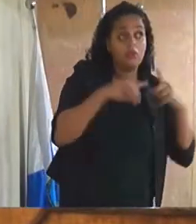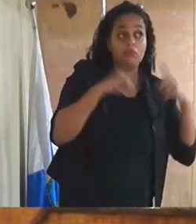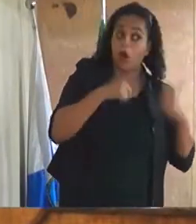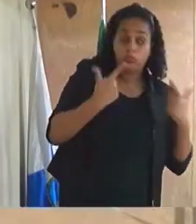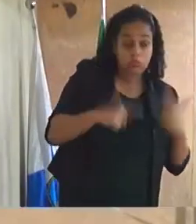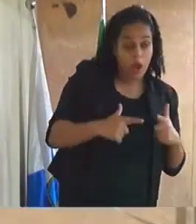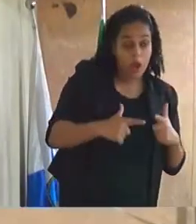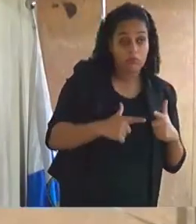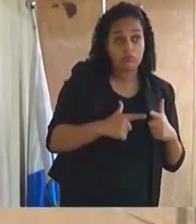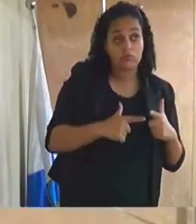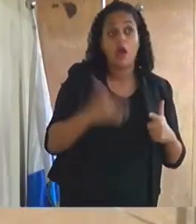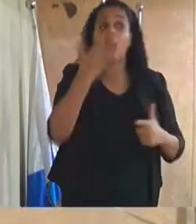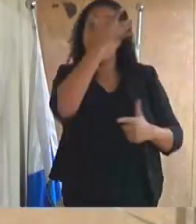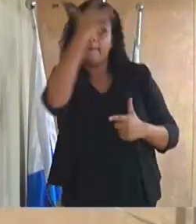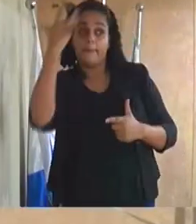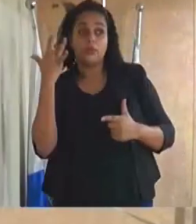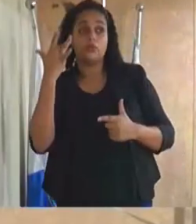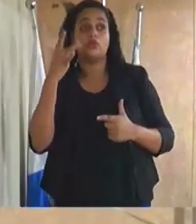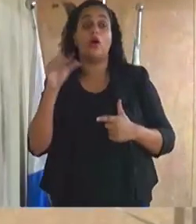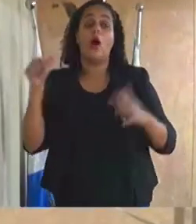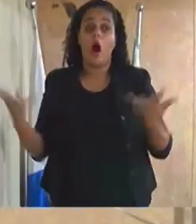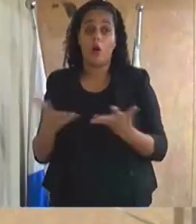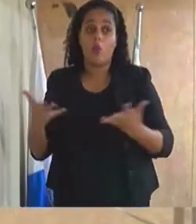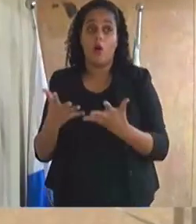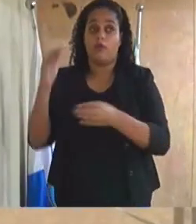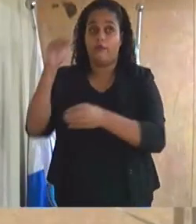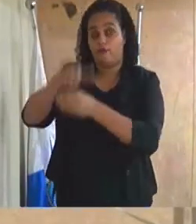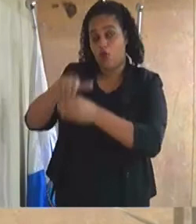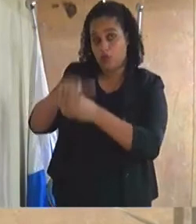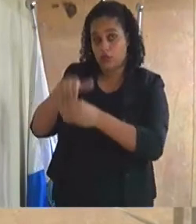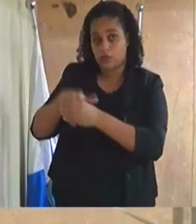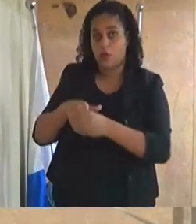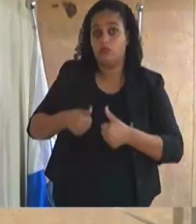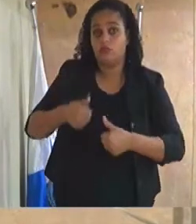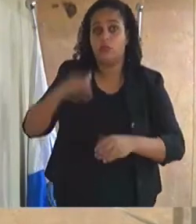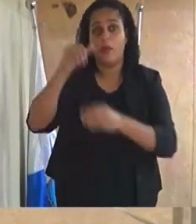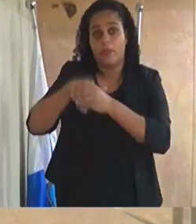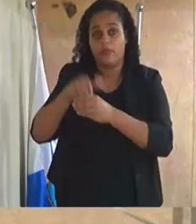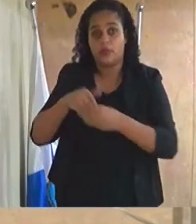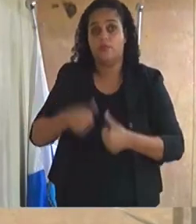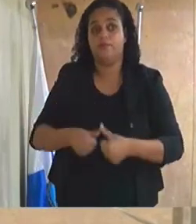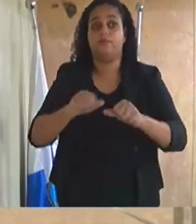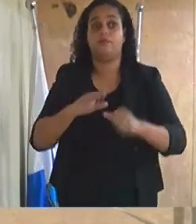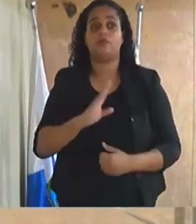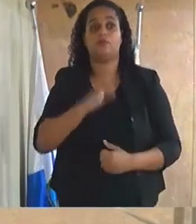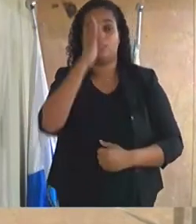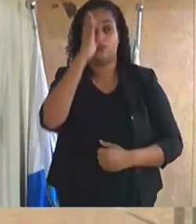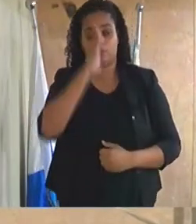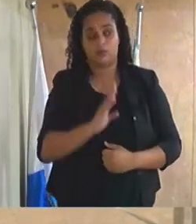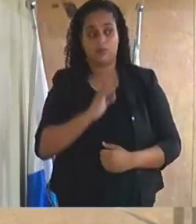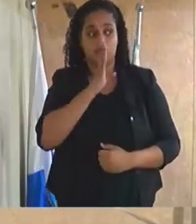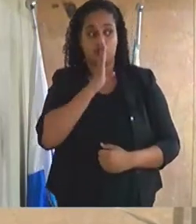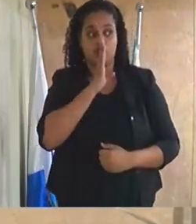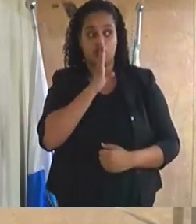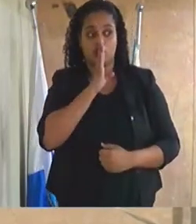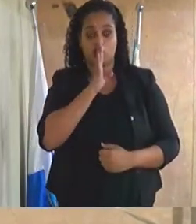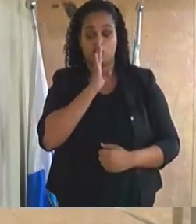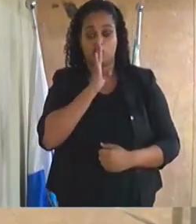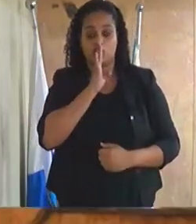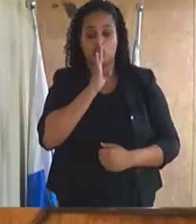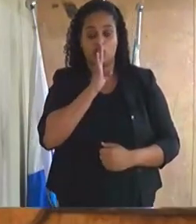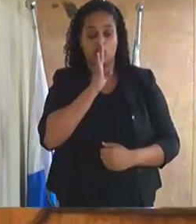quem queira discutir a matéria encontra-se em votação vereadores que aprovam permaneçam como estão aprovado por